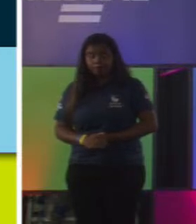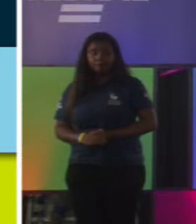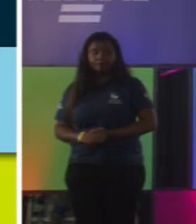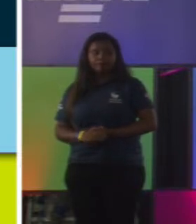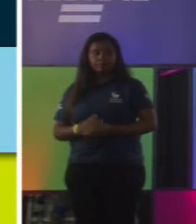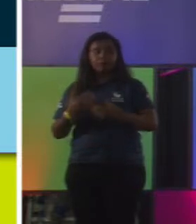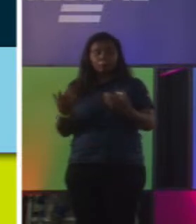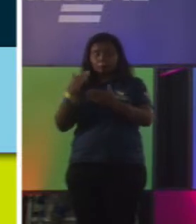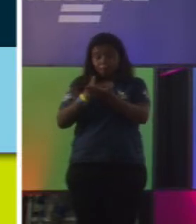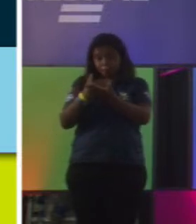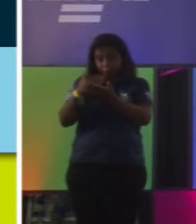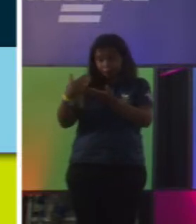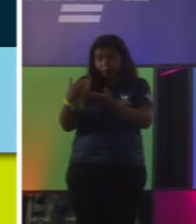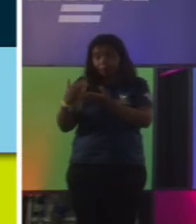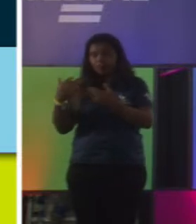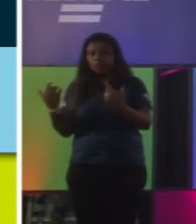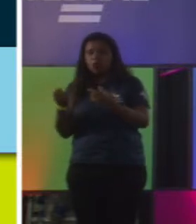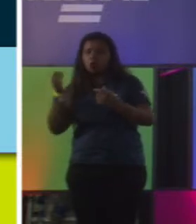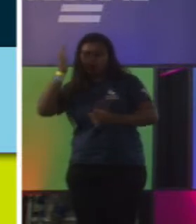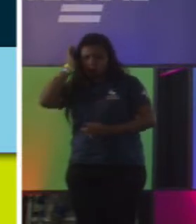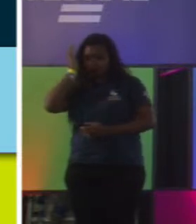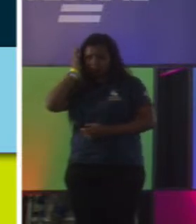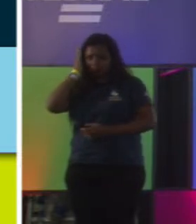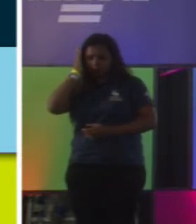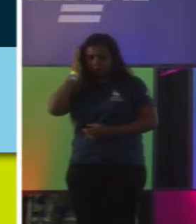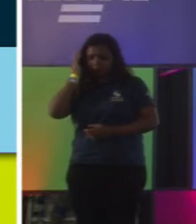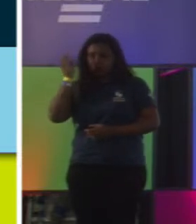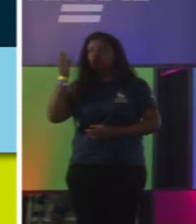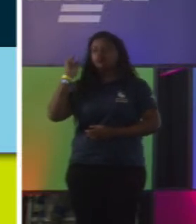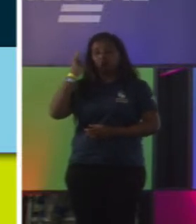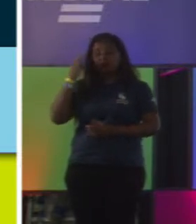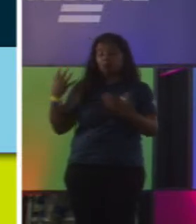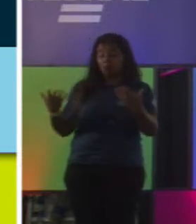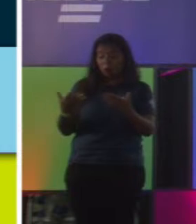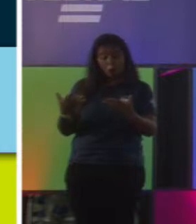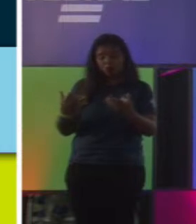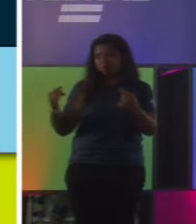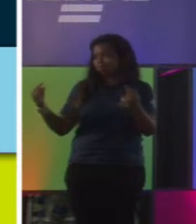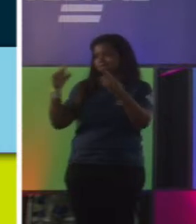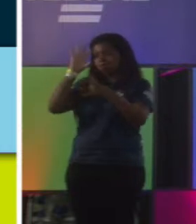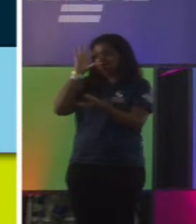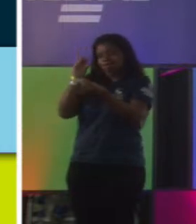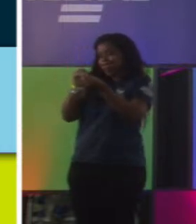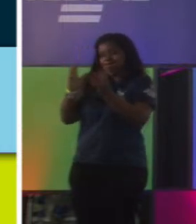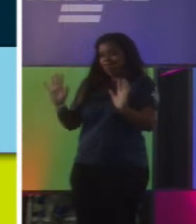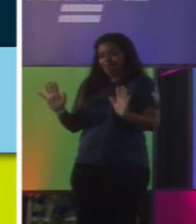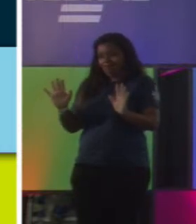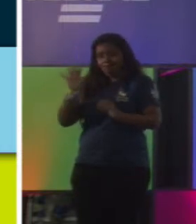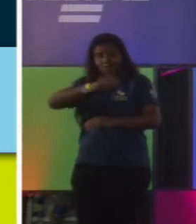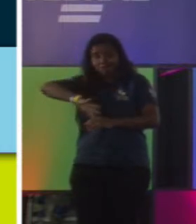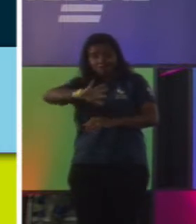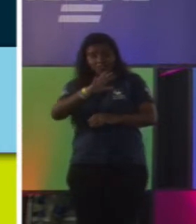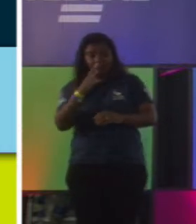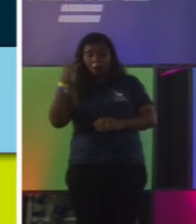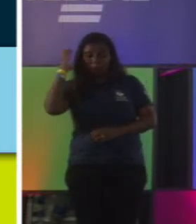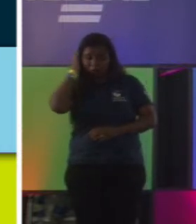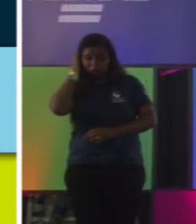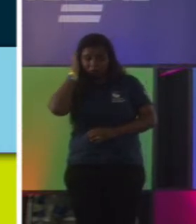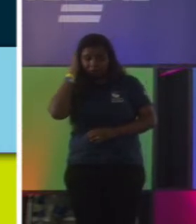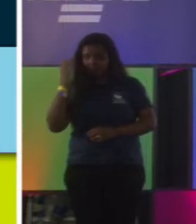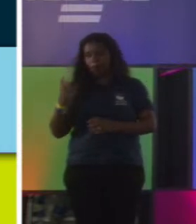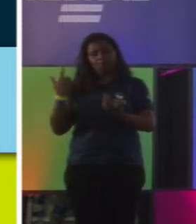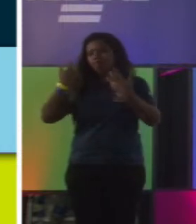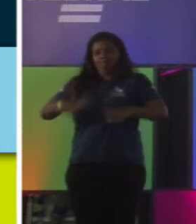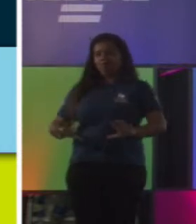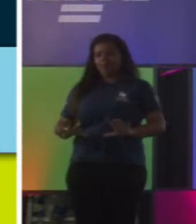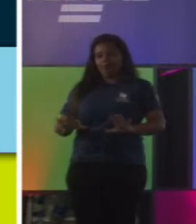Dando o próprio exemplo da série, o Spotify hoje é óbvio, mas na época não era. E as gravadoras não queriam fazer de jeito nenhum. A